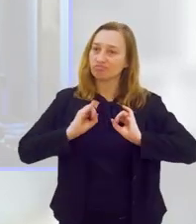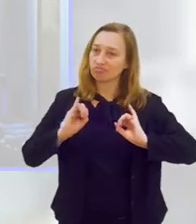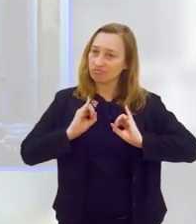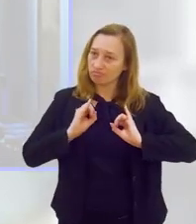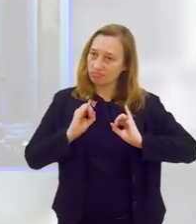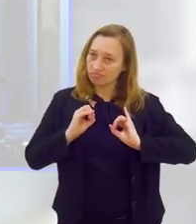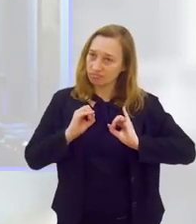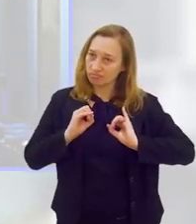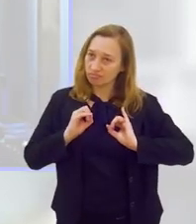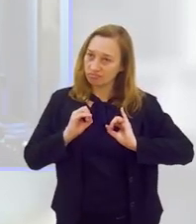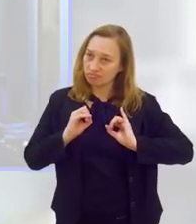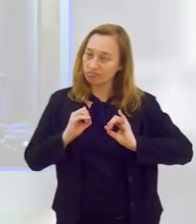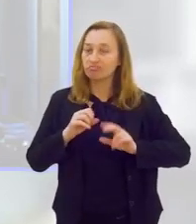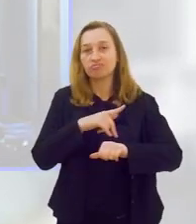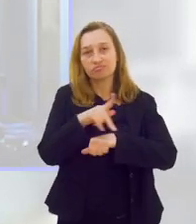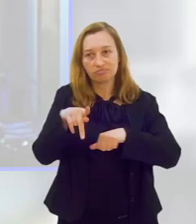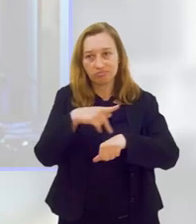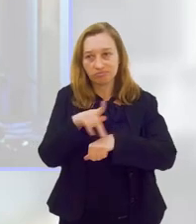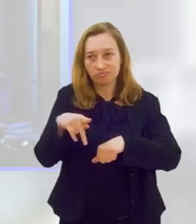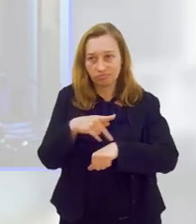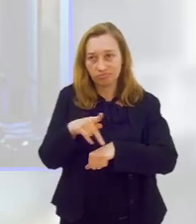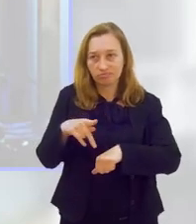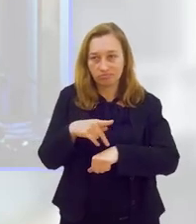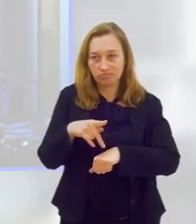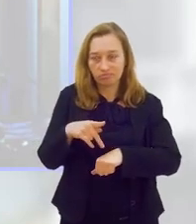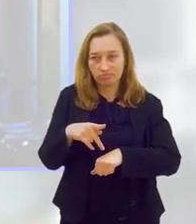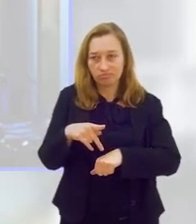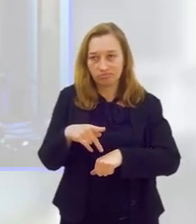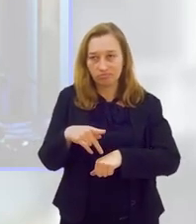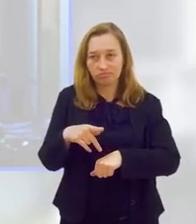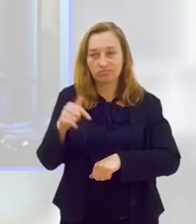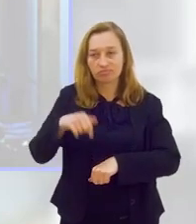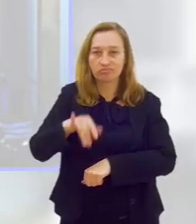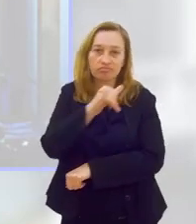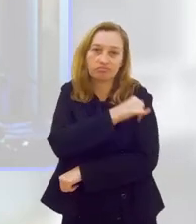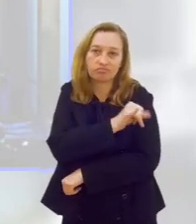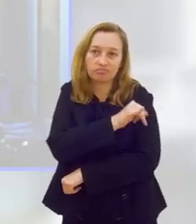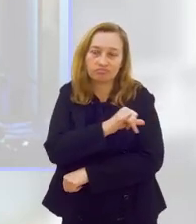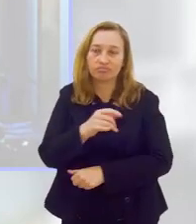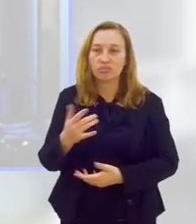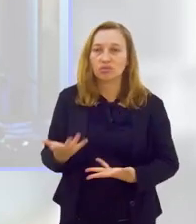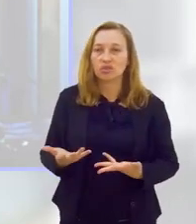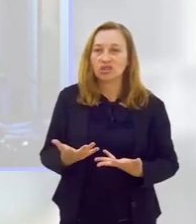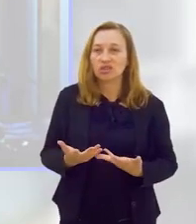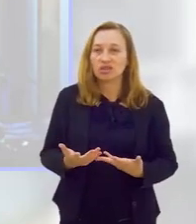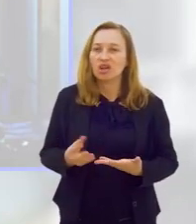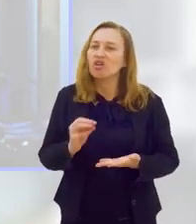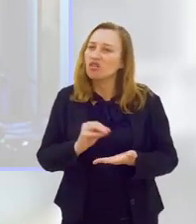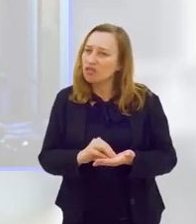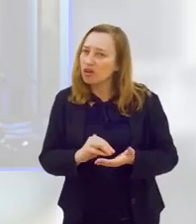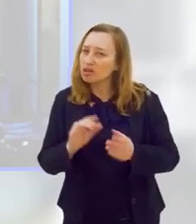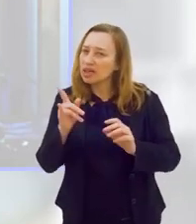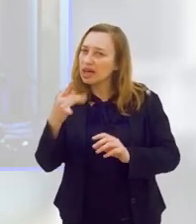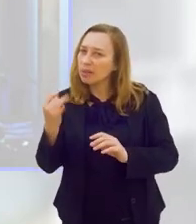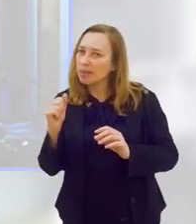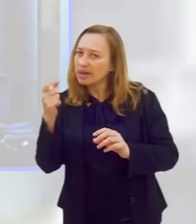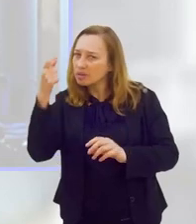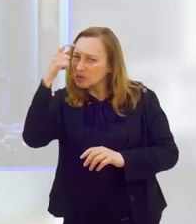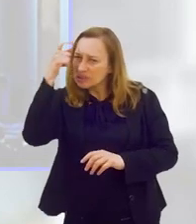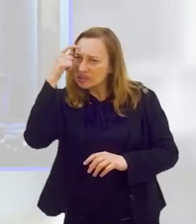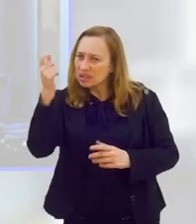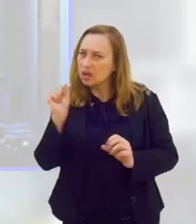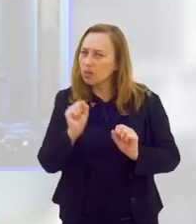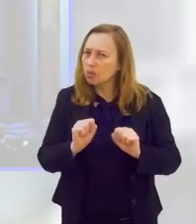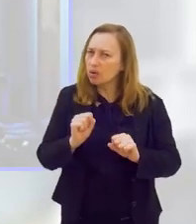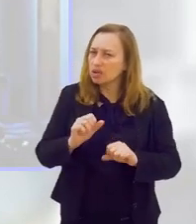no país, né, e propriamente a está aqui no Rio de Janeiro. Vocês acham que falta campanha de conscientização, podem